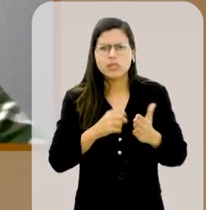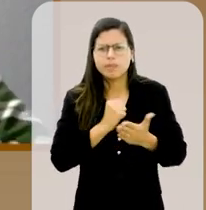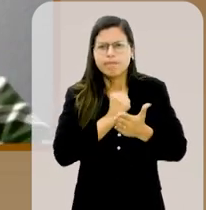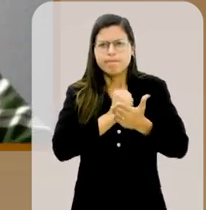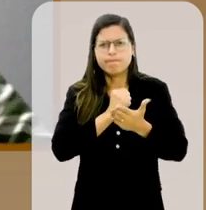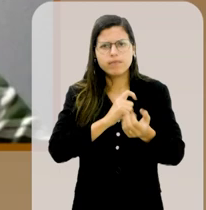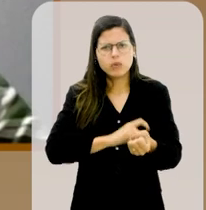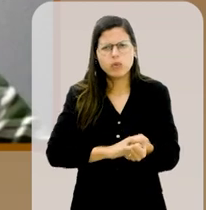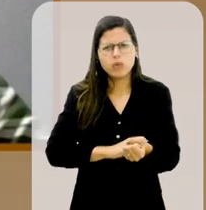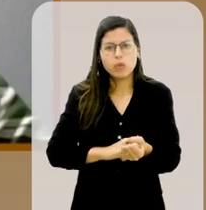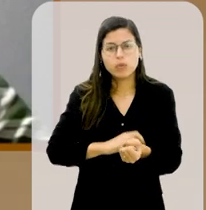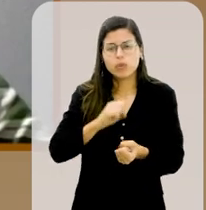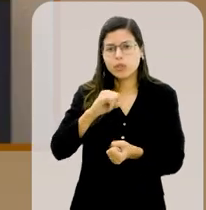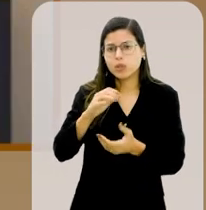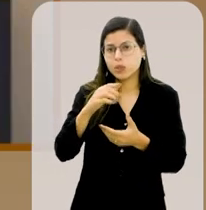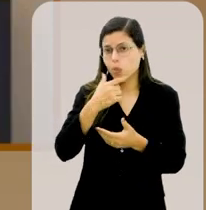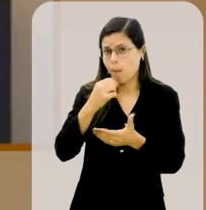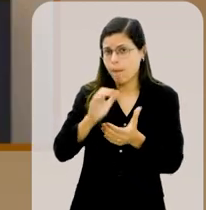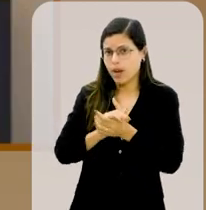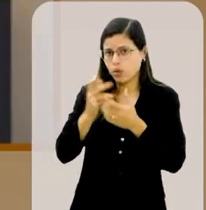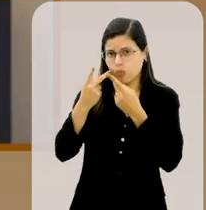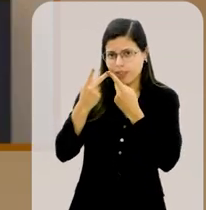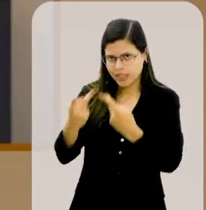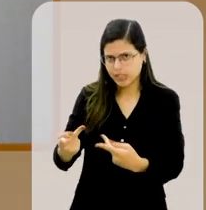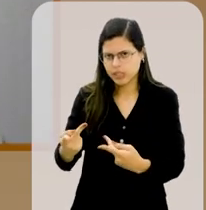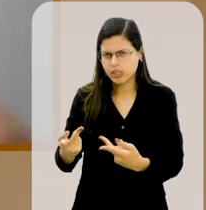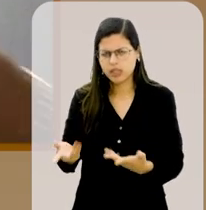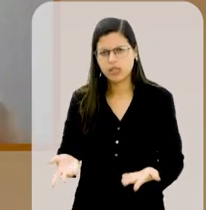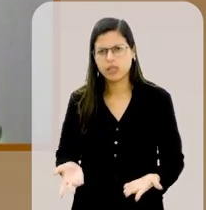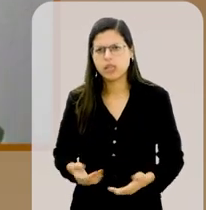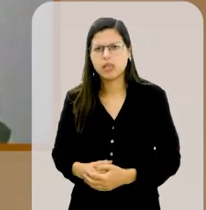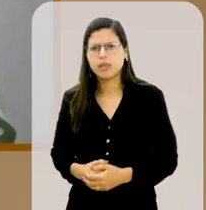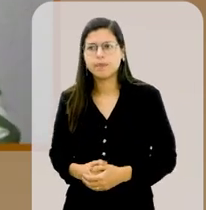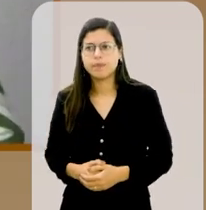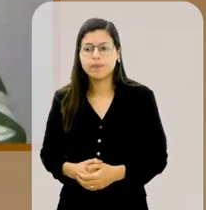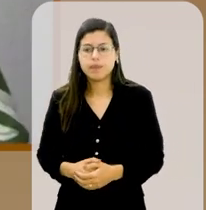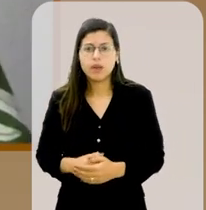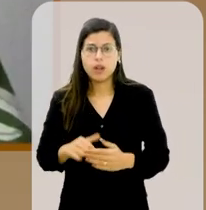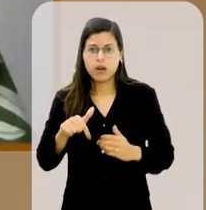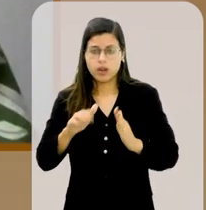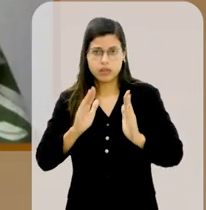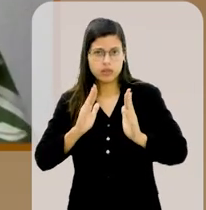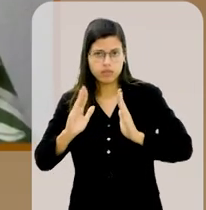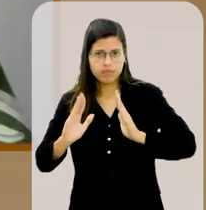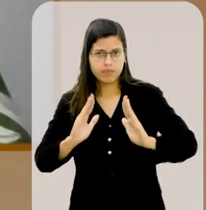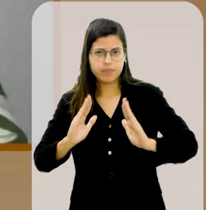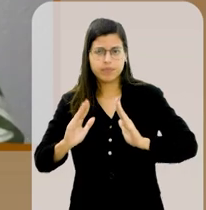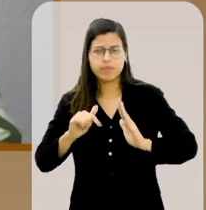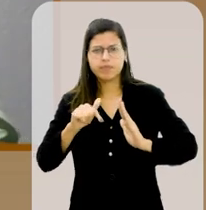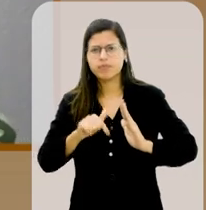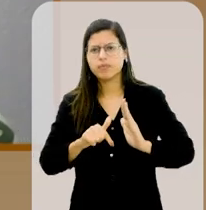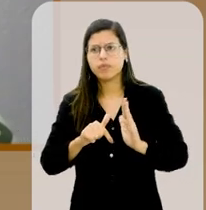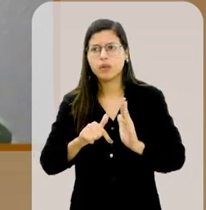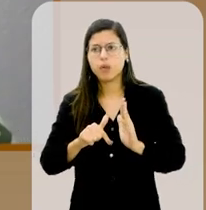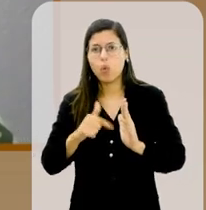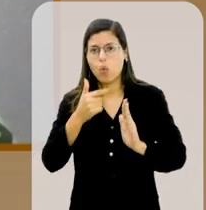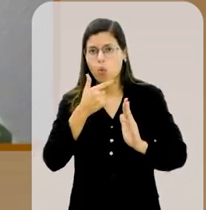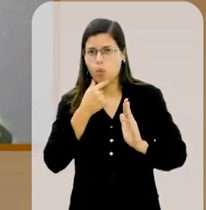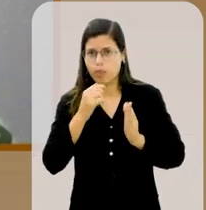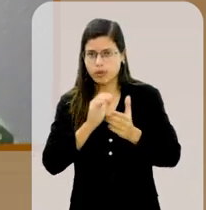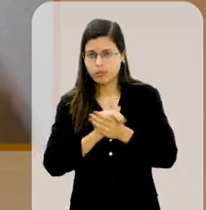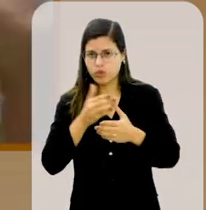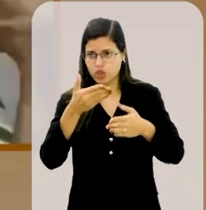o marido vem visitá-la? Entendeu? E acontece que nesse período eles, quando ele